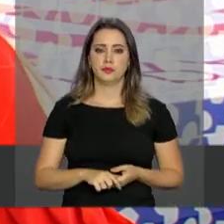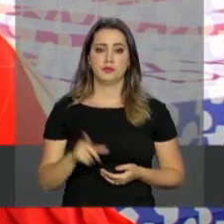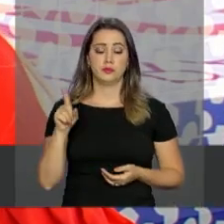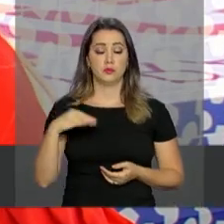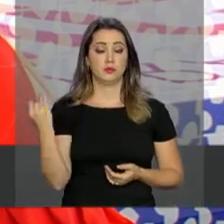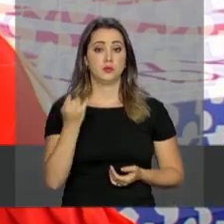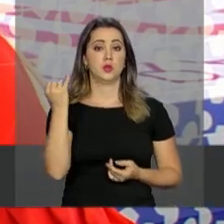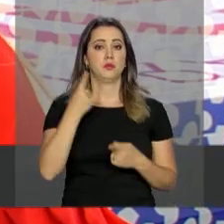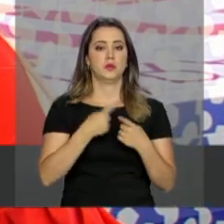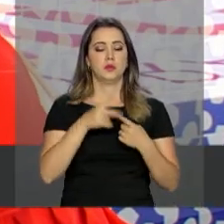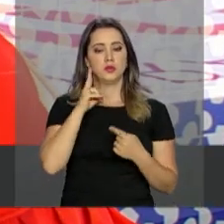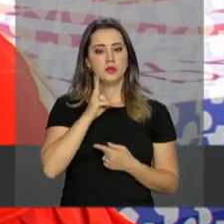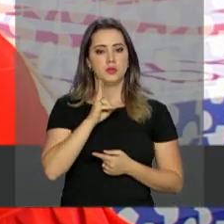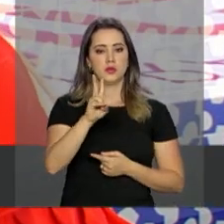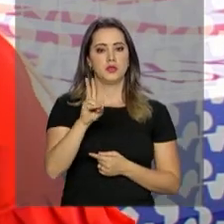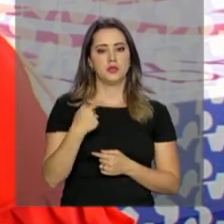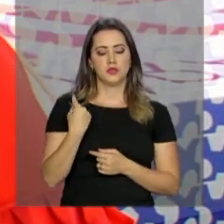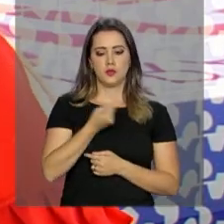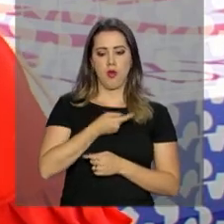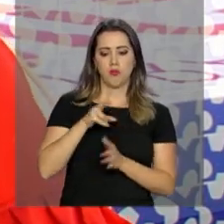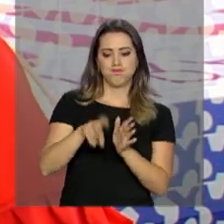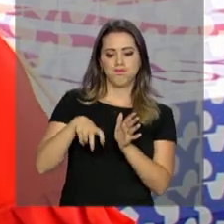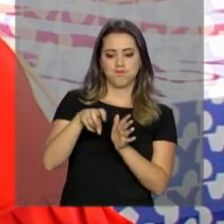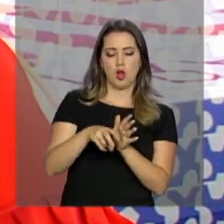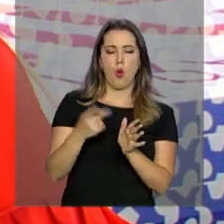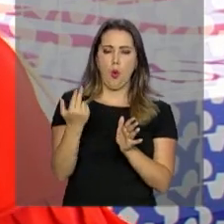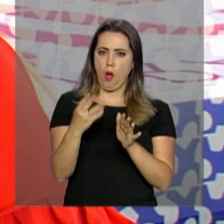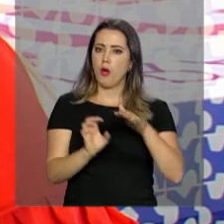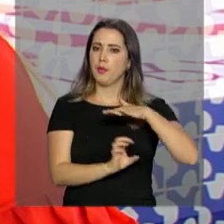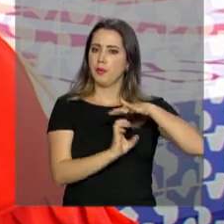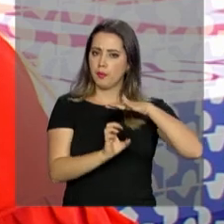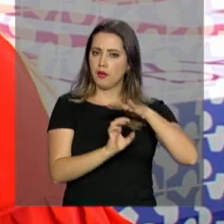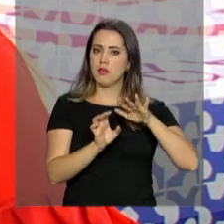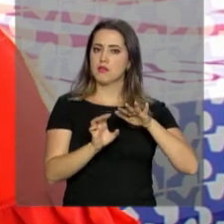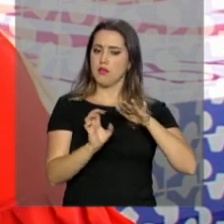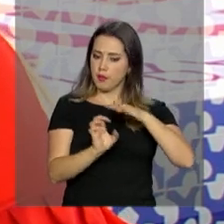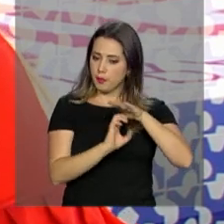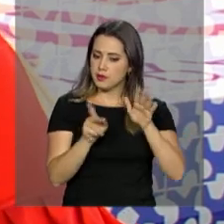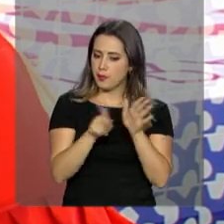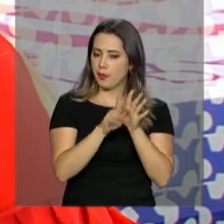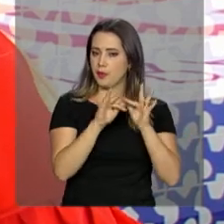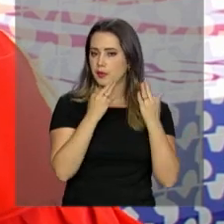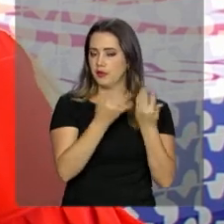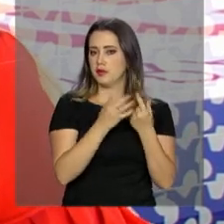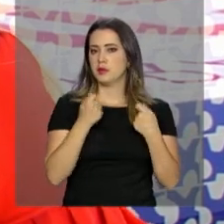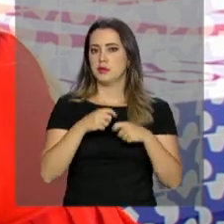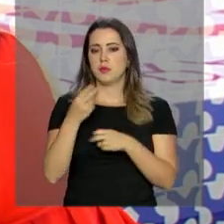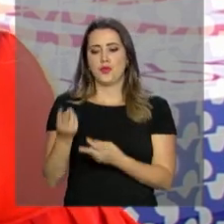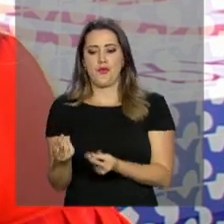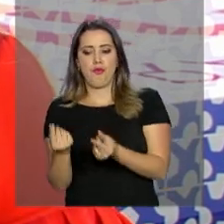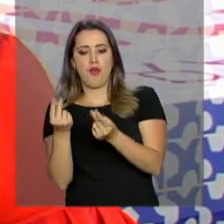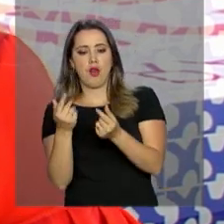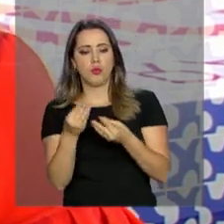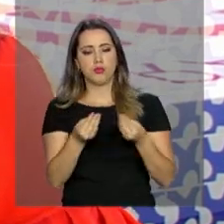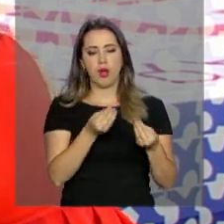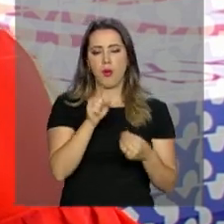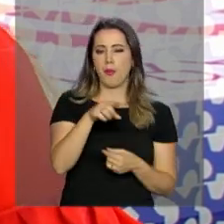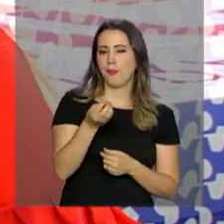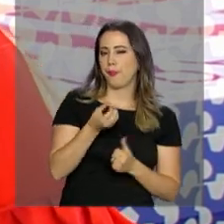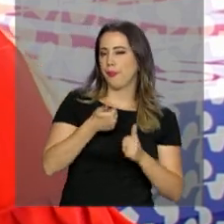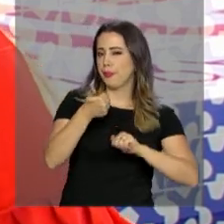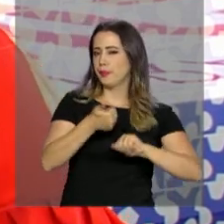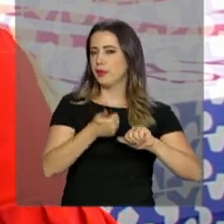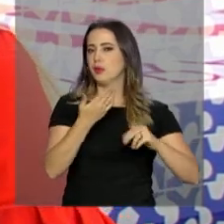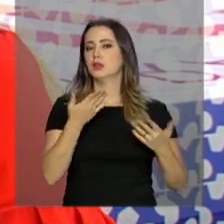a nossa propriedade como uma empresa rural, uma empresa familiar. Então, deve-se pensar nos custos, na viabilidade.